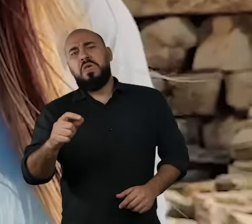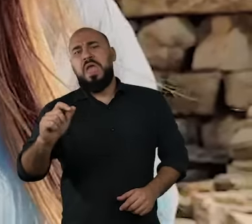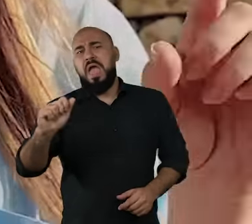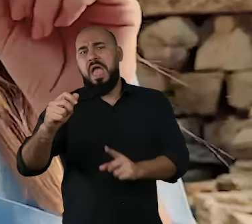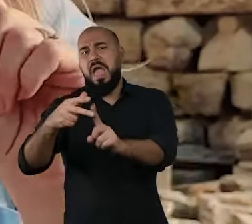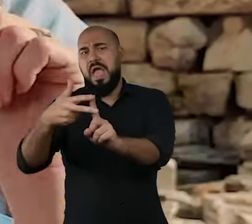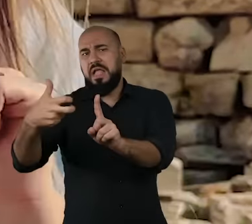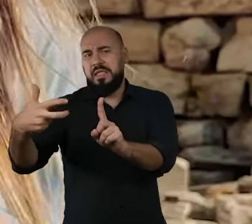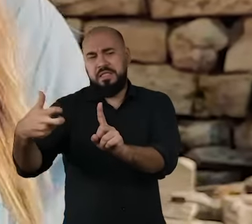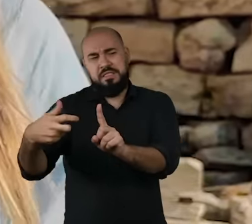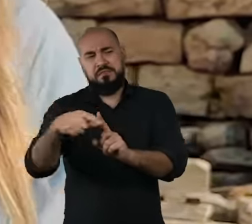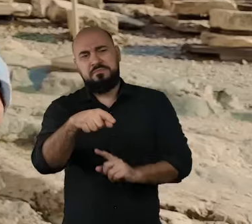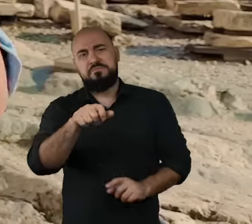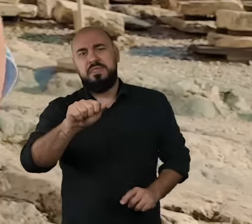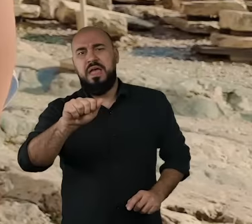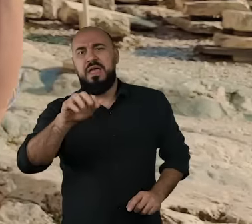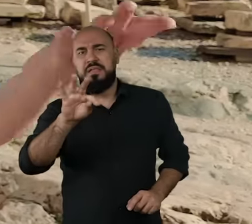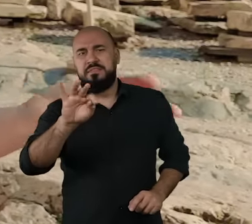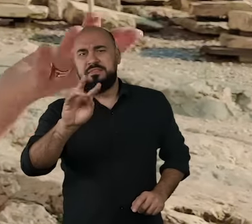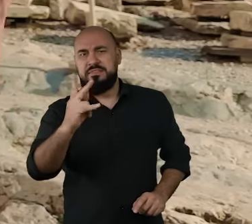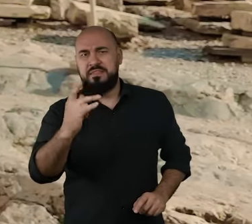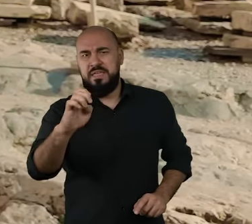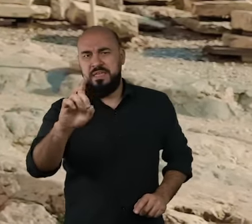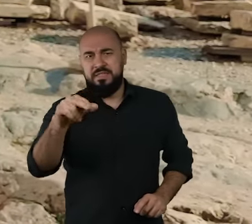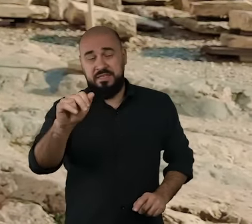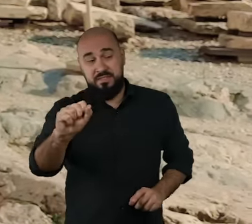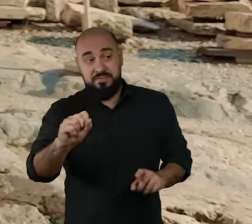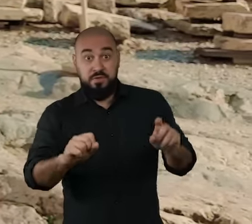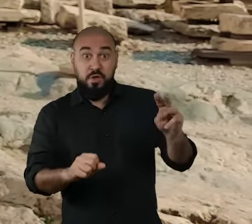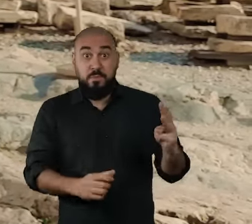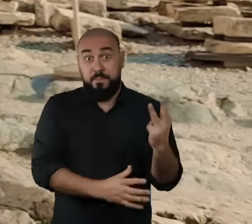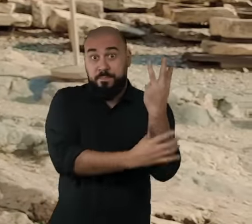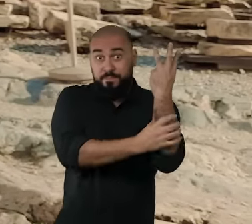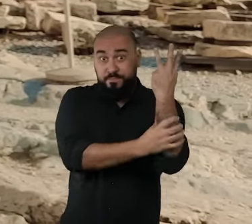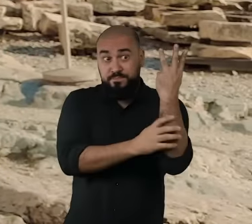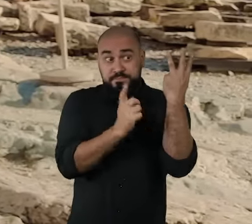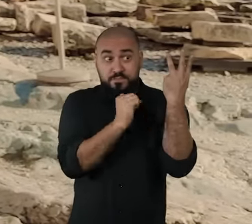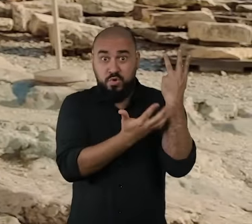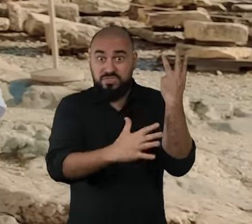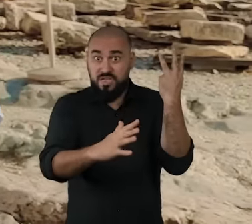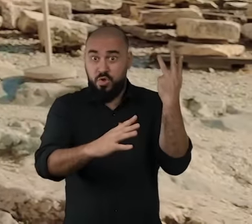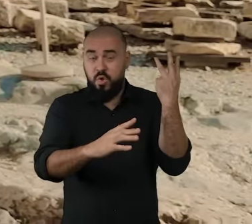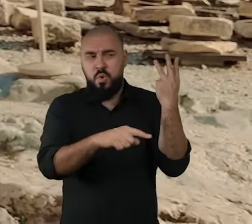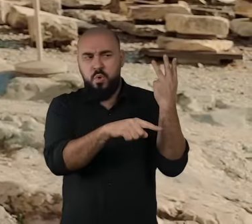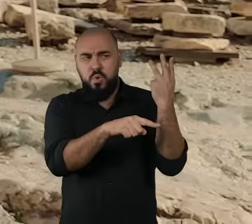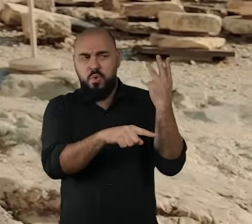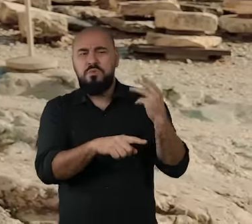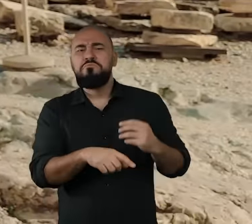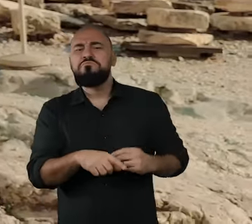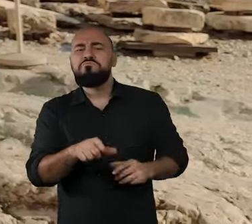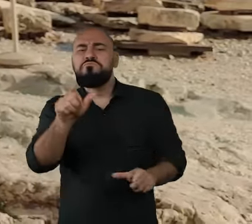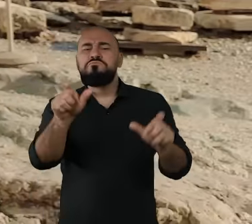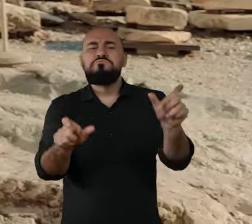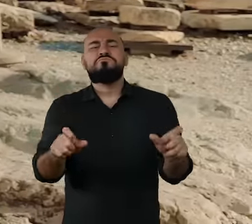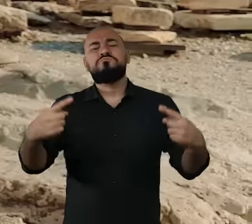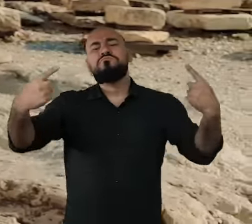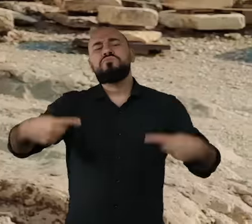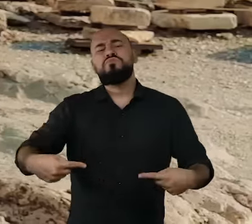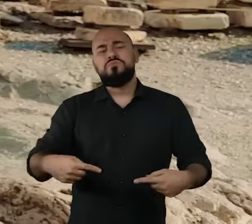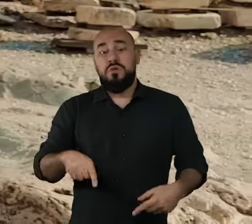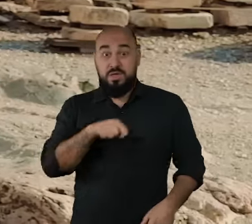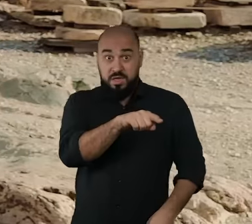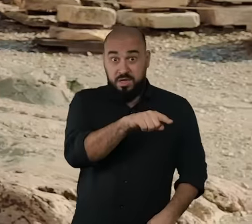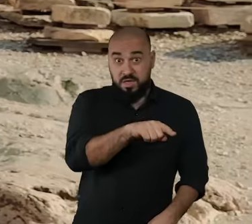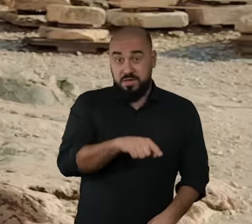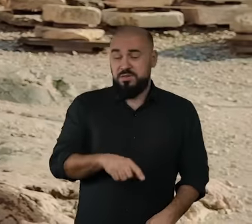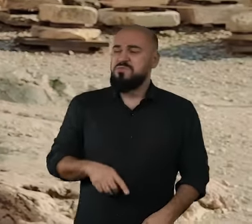aos habitantes, ganharia e daria o nome à cidade. Poseidon bateu seu tridente numa rocha e de lá